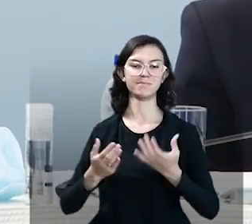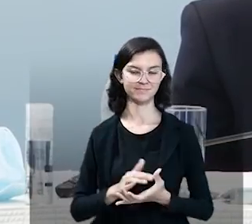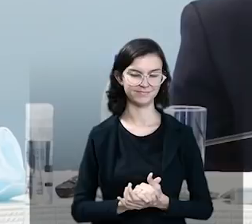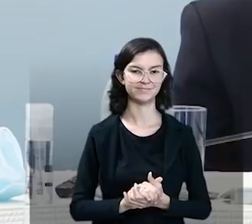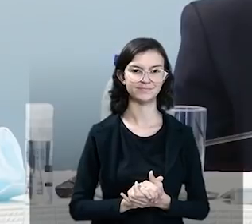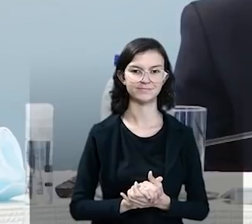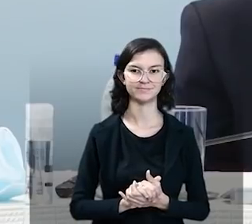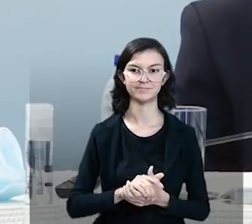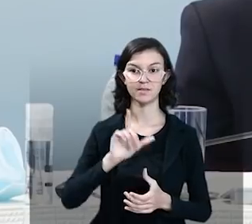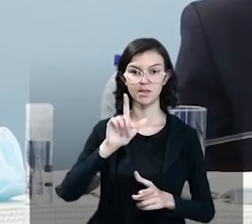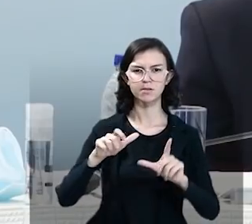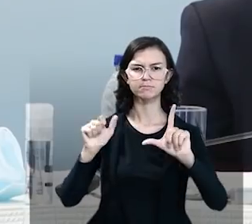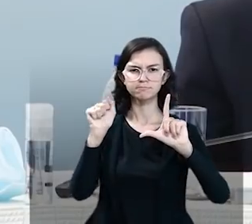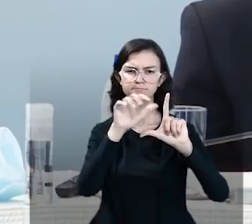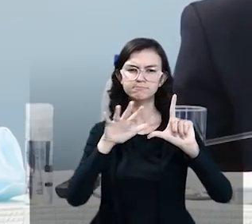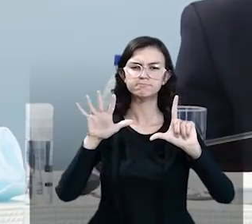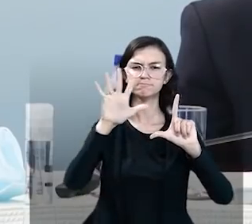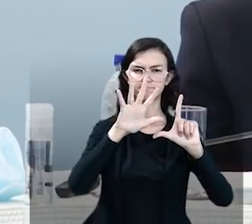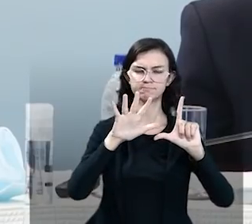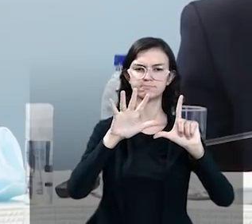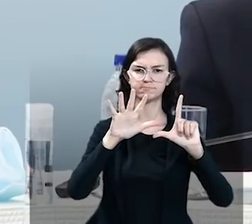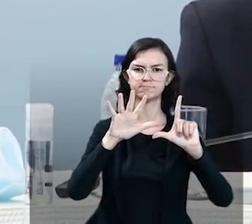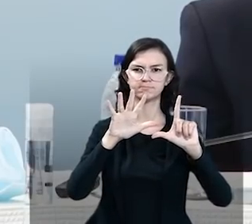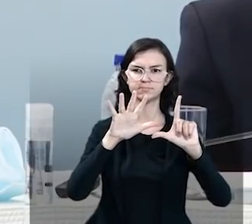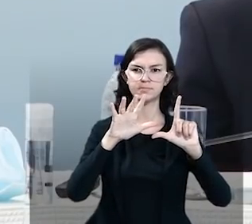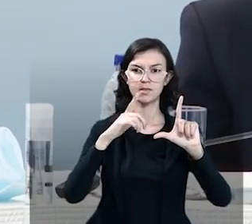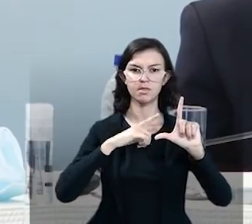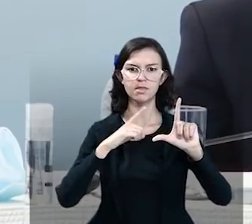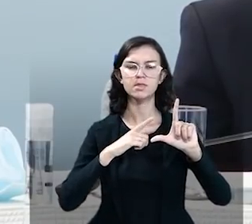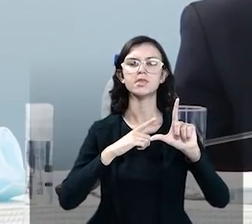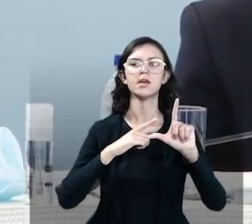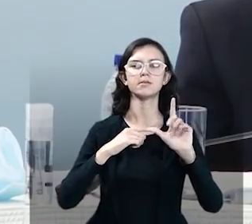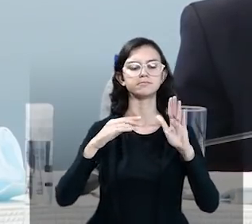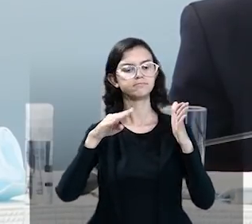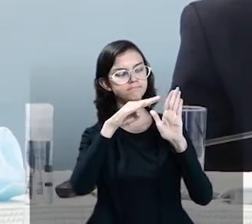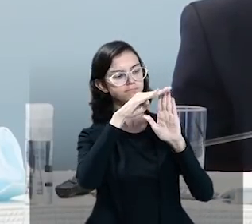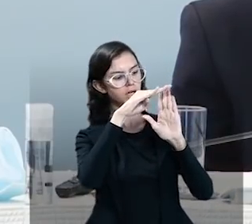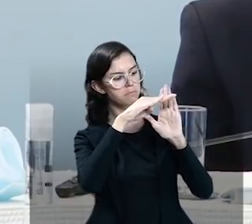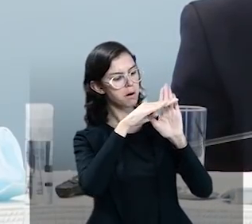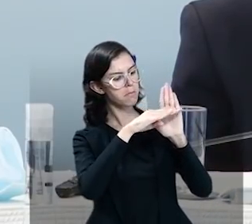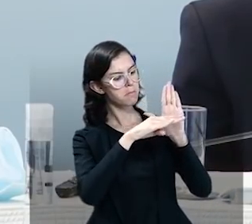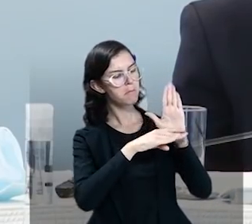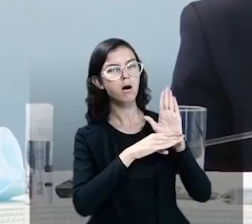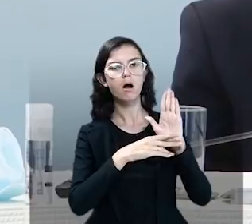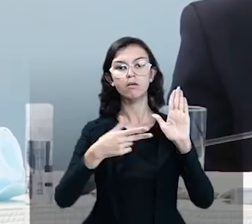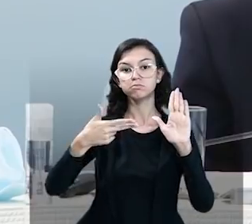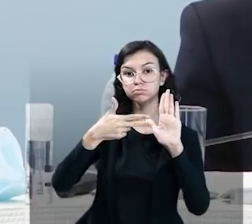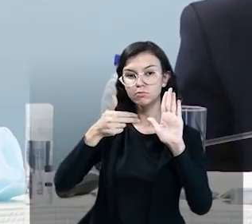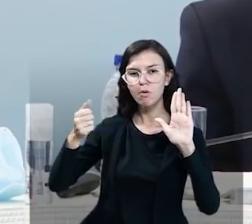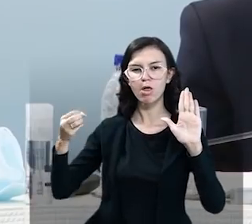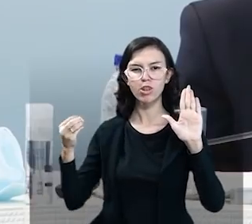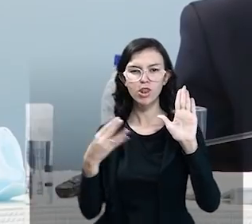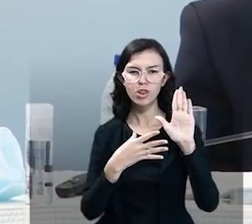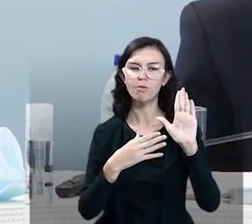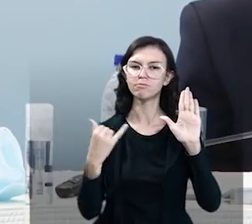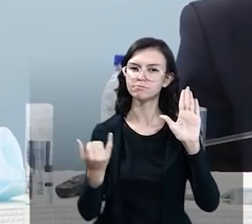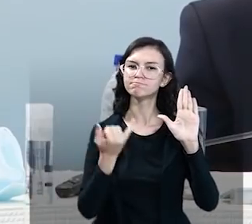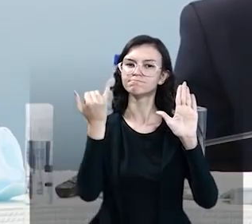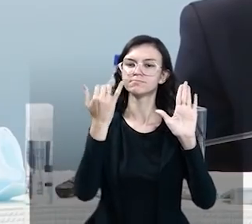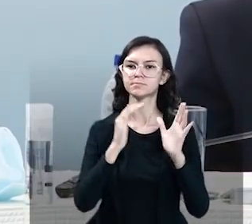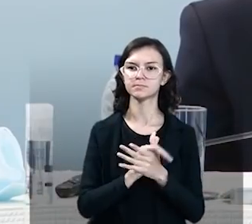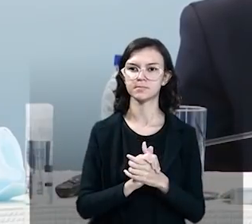Então é uma ferramenta que traz algumas funcionalidades bastante modernas, inovadoras,